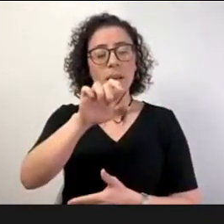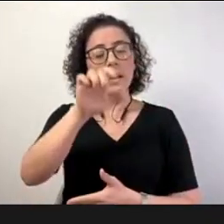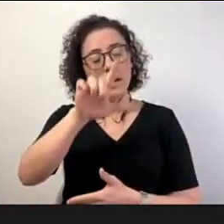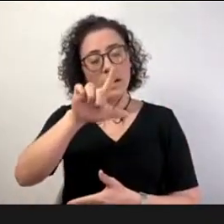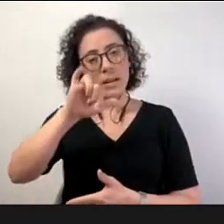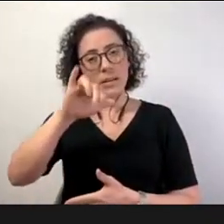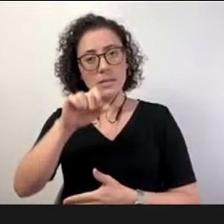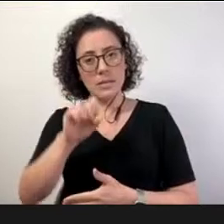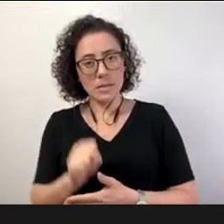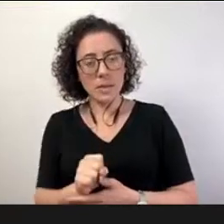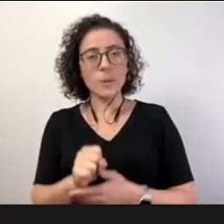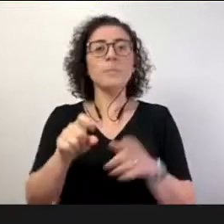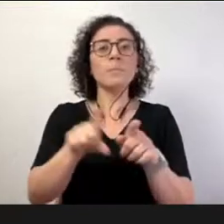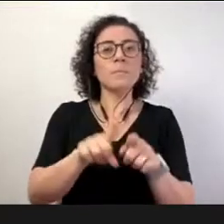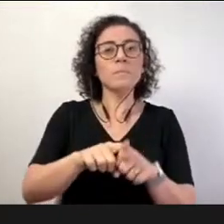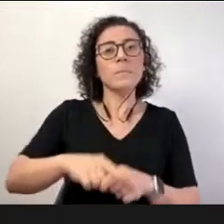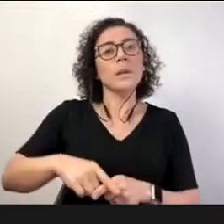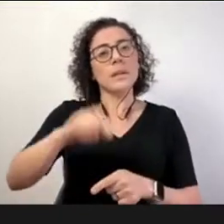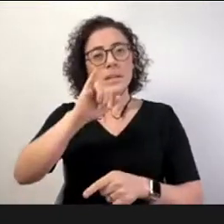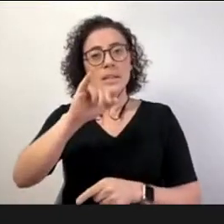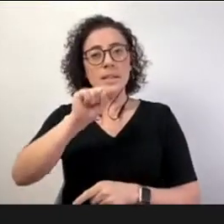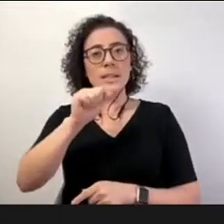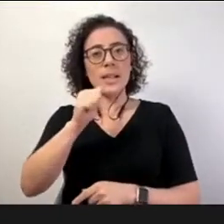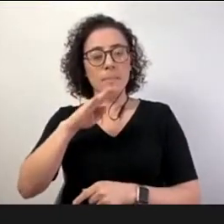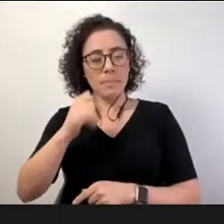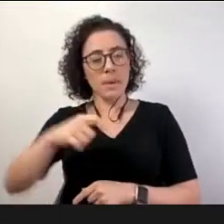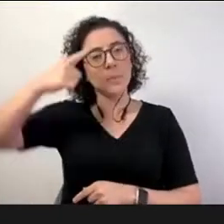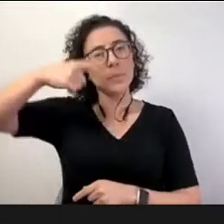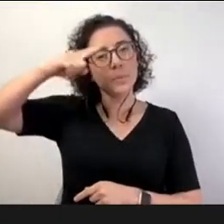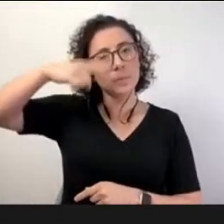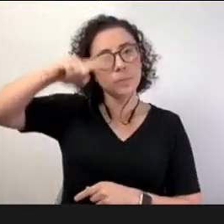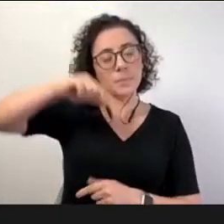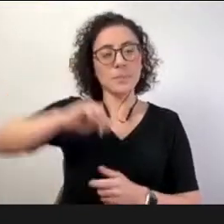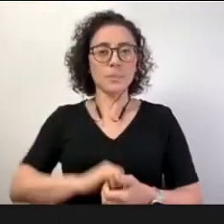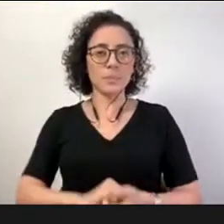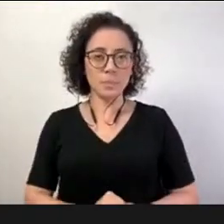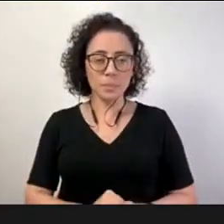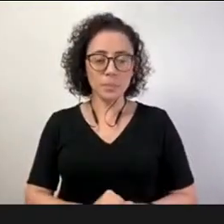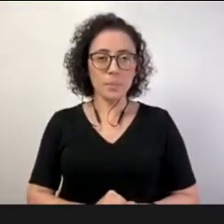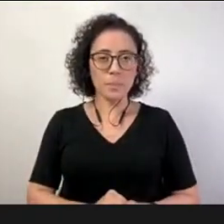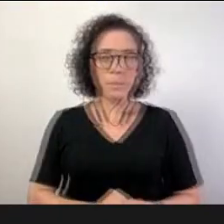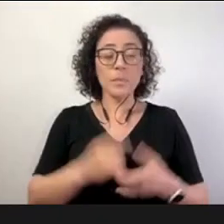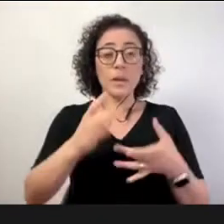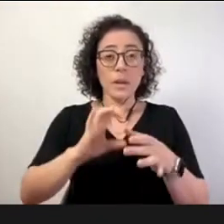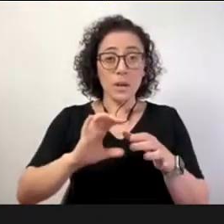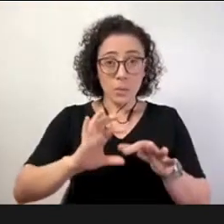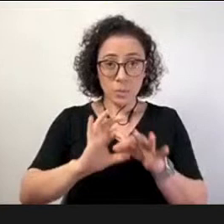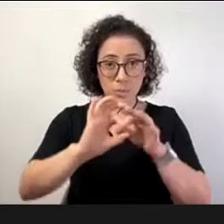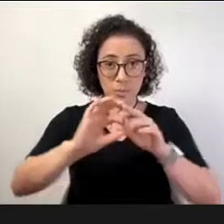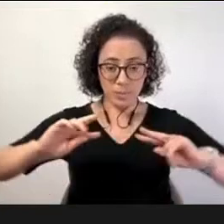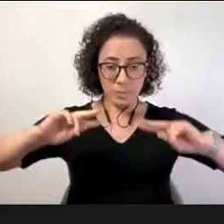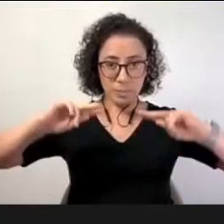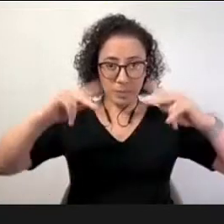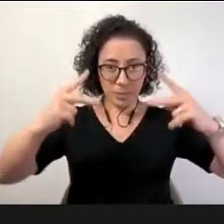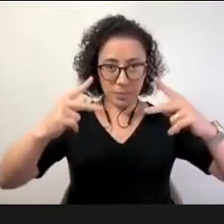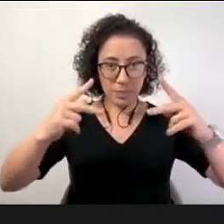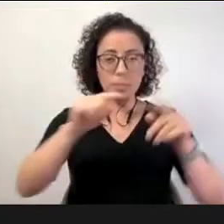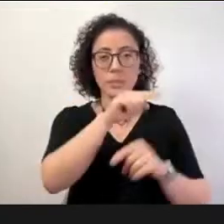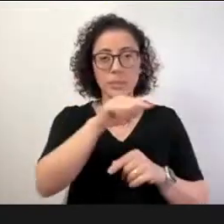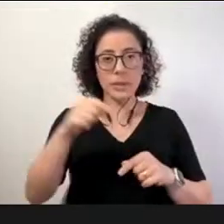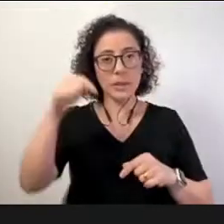Santana Ribeiro Pinheiro. O link de cada atividade ficará disponível